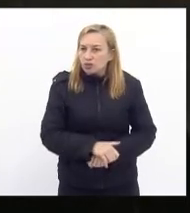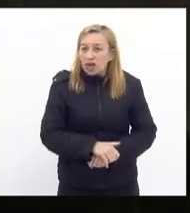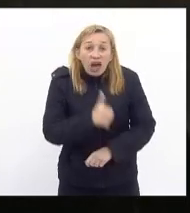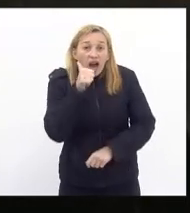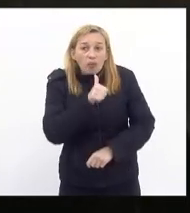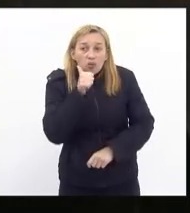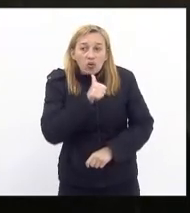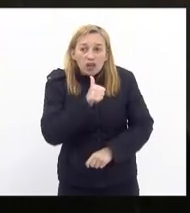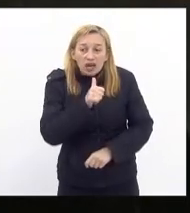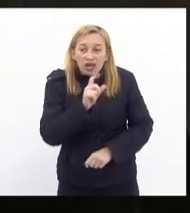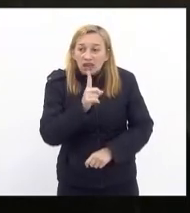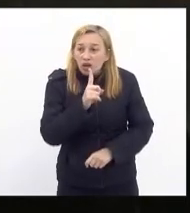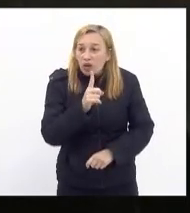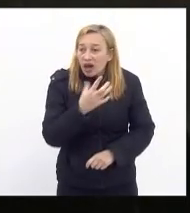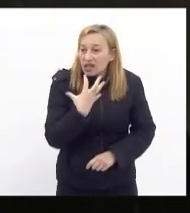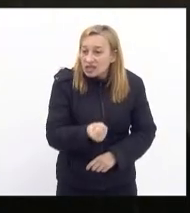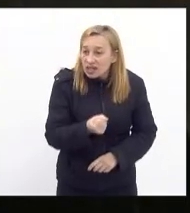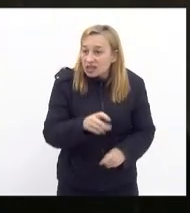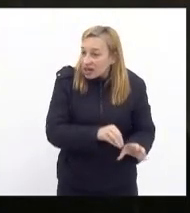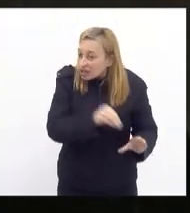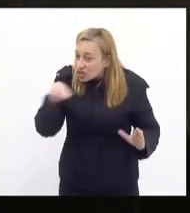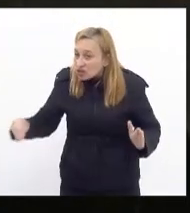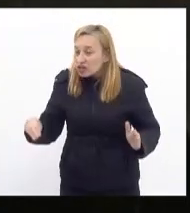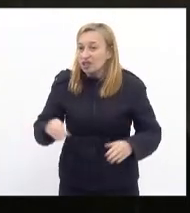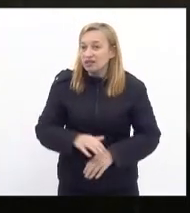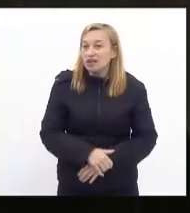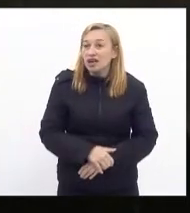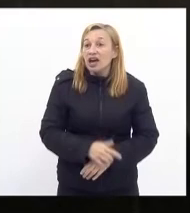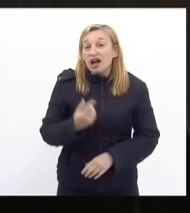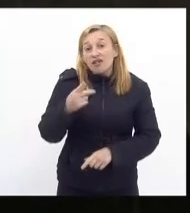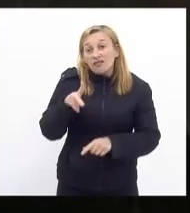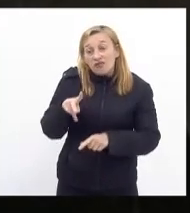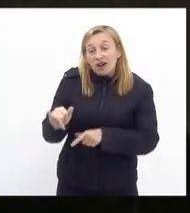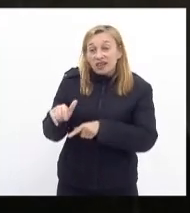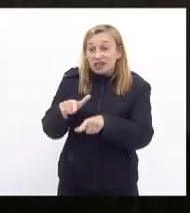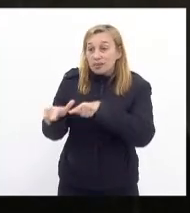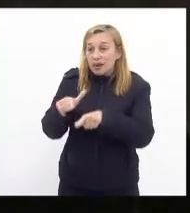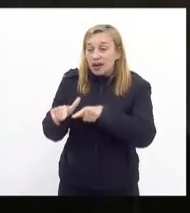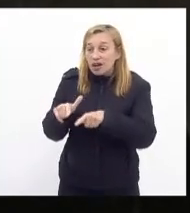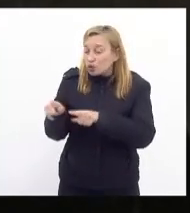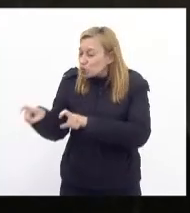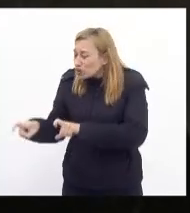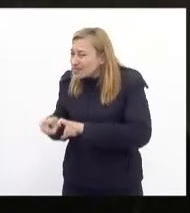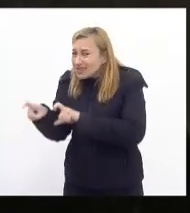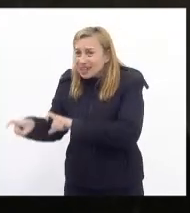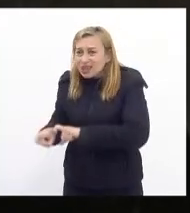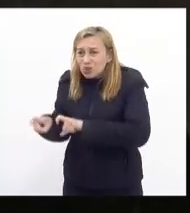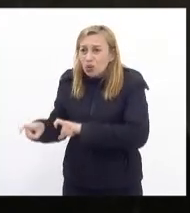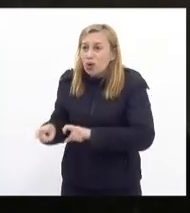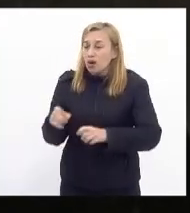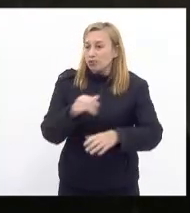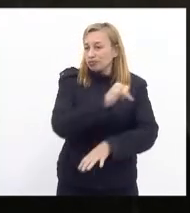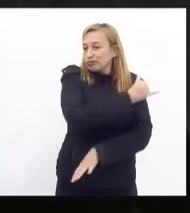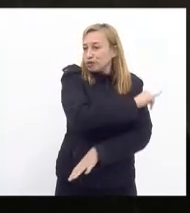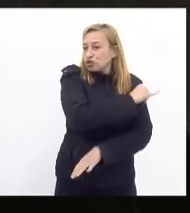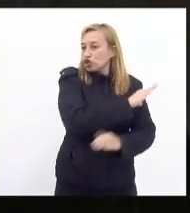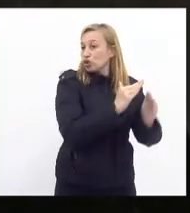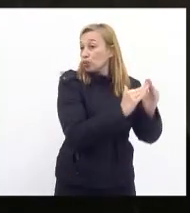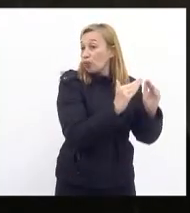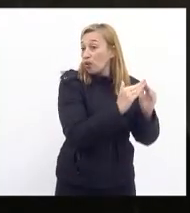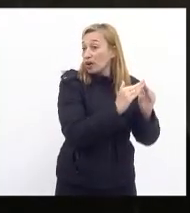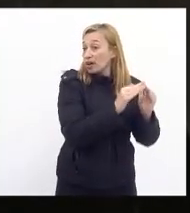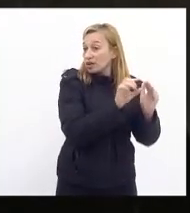mulher não cede é transferida ela vai trabalhar no interior desse aí mora no Rio de Janeiro vai trabalhar